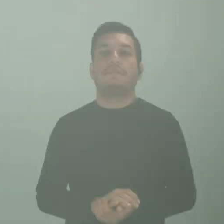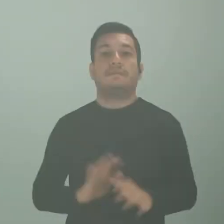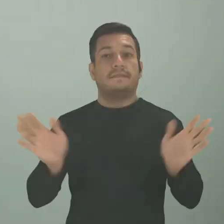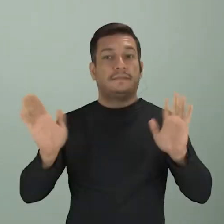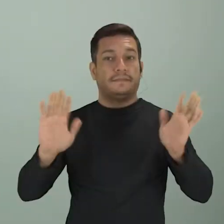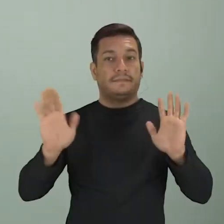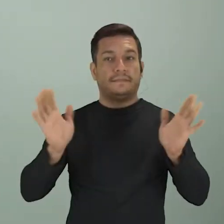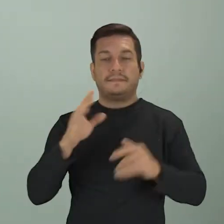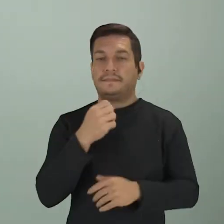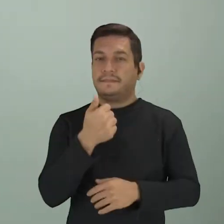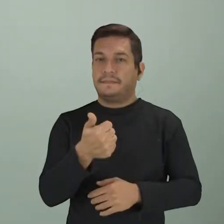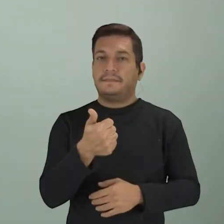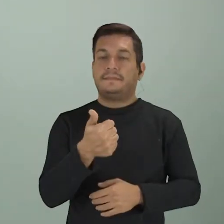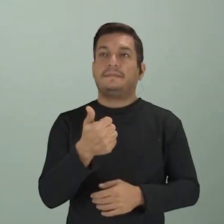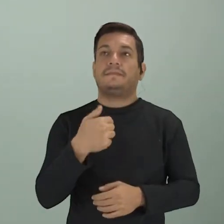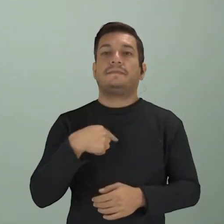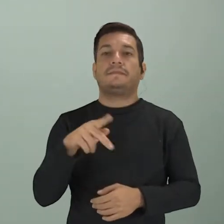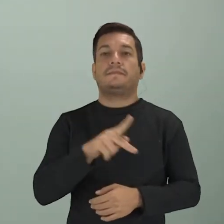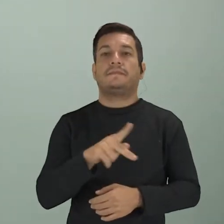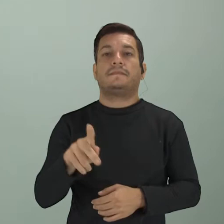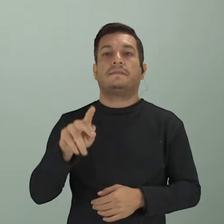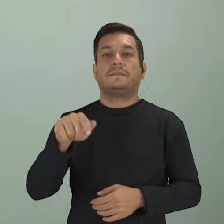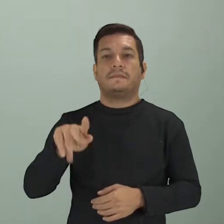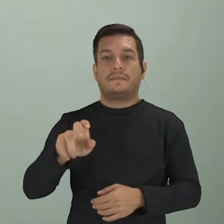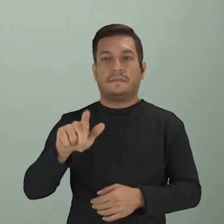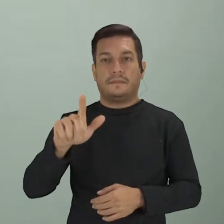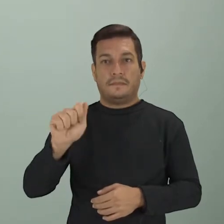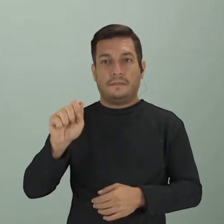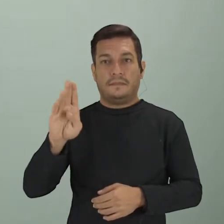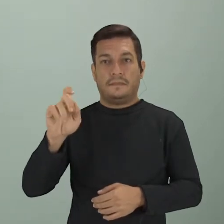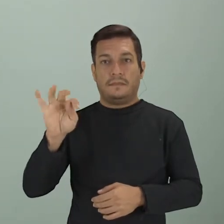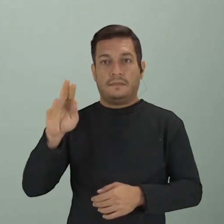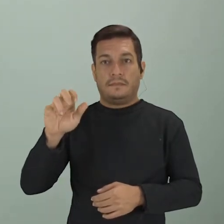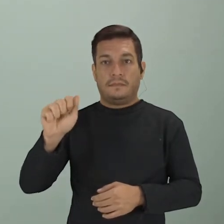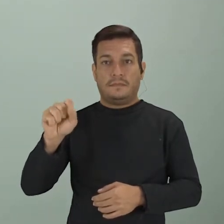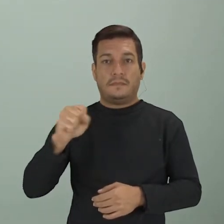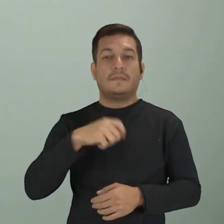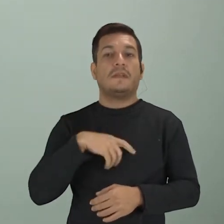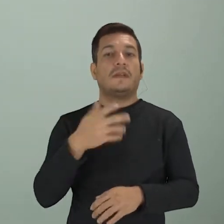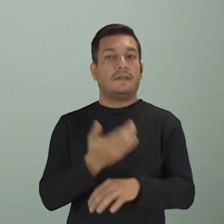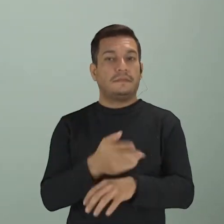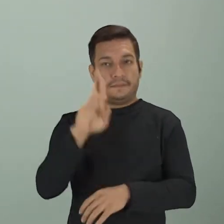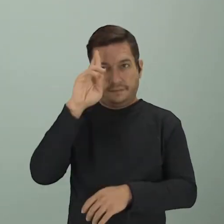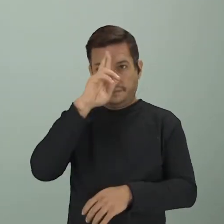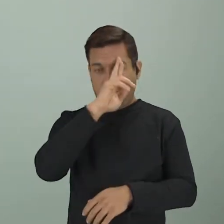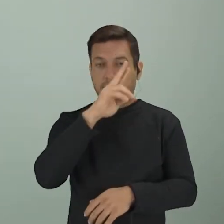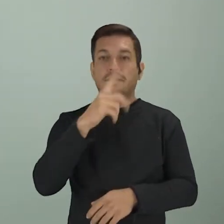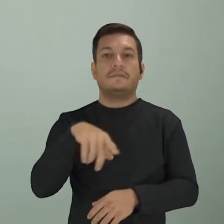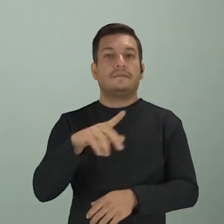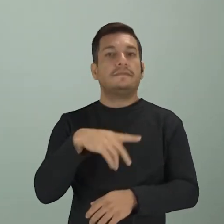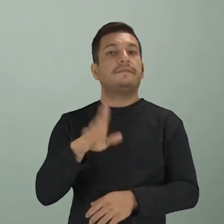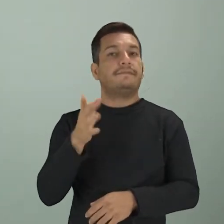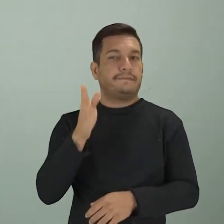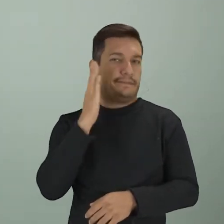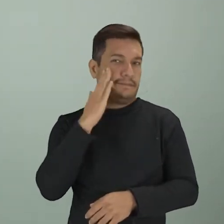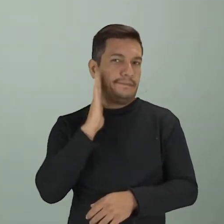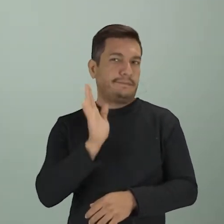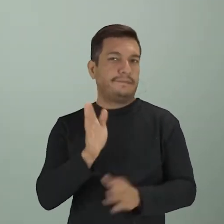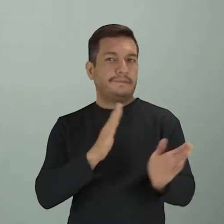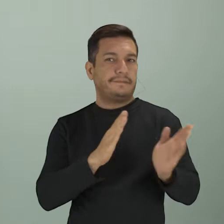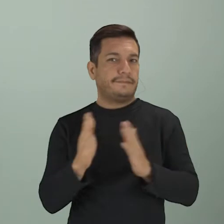Olá, tudo bem? Eu sou Keila Batista, professora de História, como vocês sabem, né? Já estamos aí nesse percurso